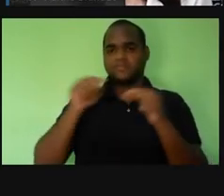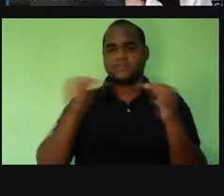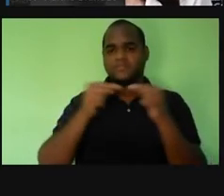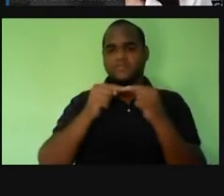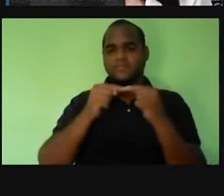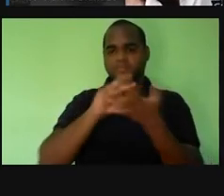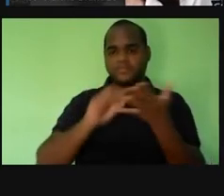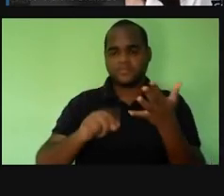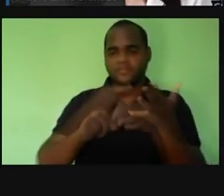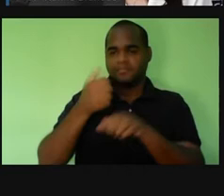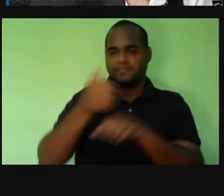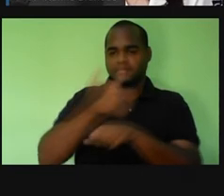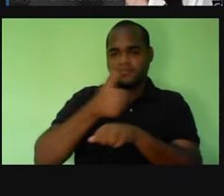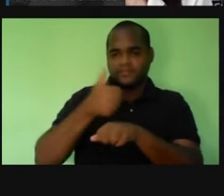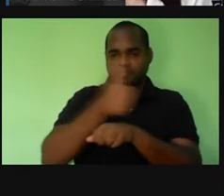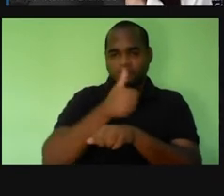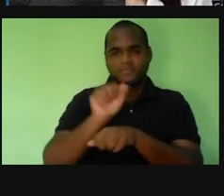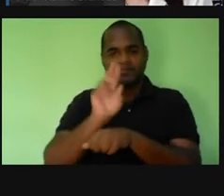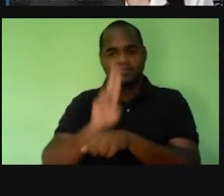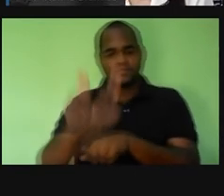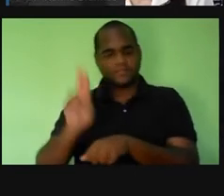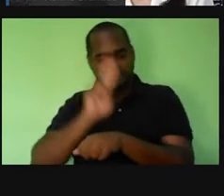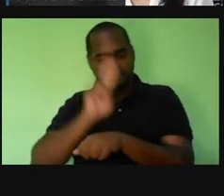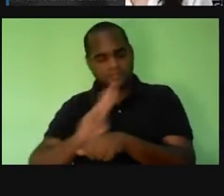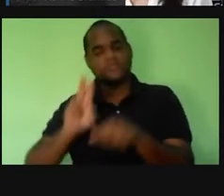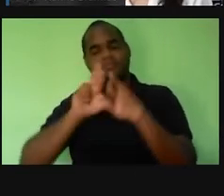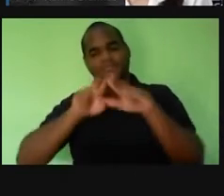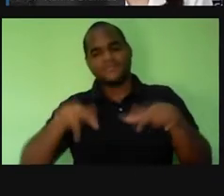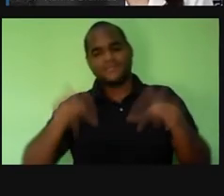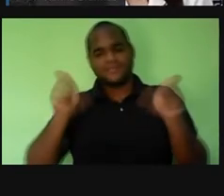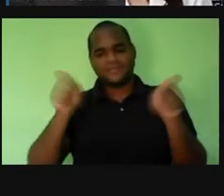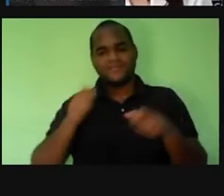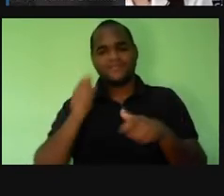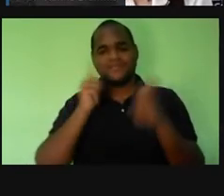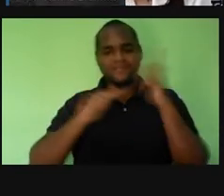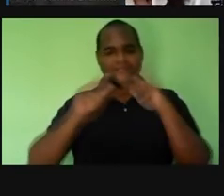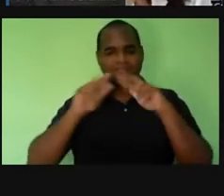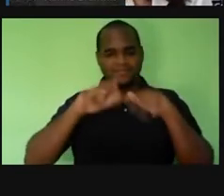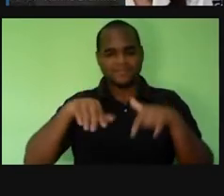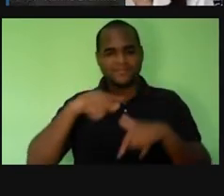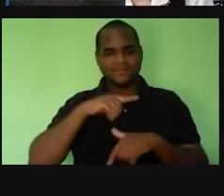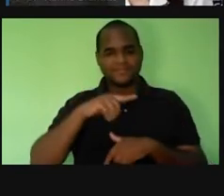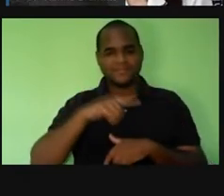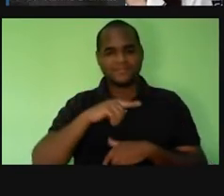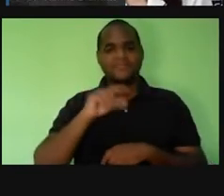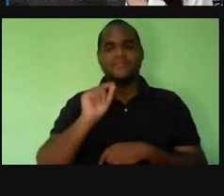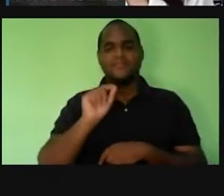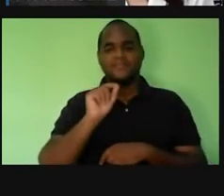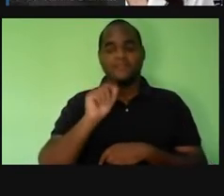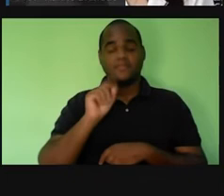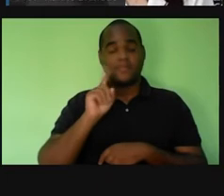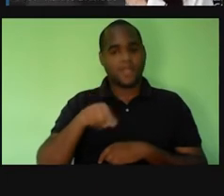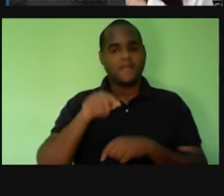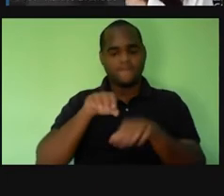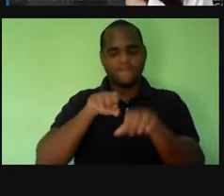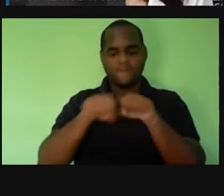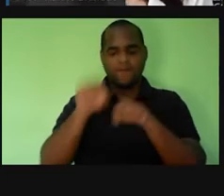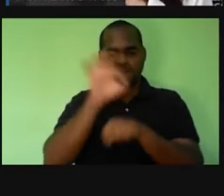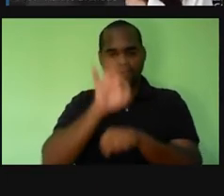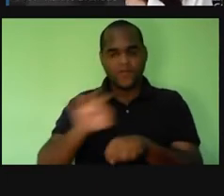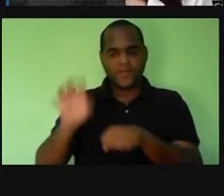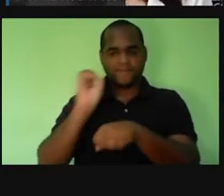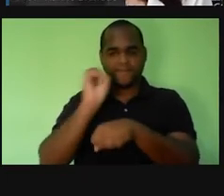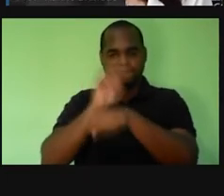aqueles profissionais de nível superior, ou seja, que fizeram uma universidade, tá bom? Fizeram uma graduação, que atuam em